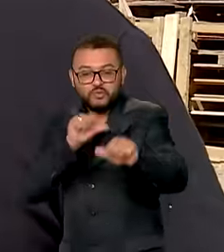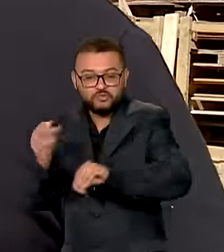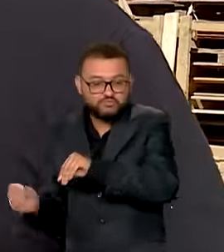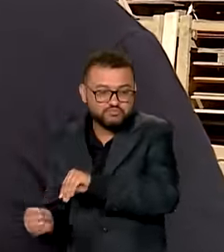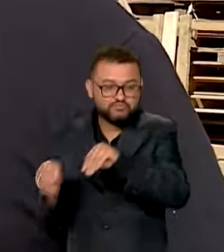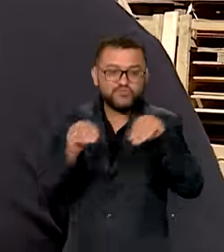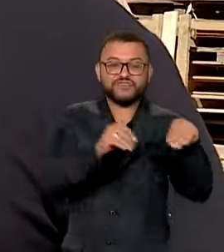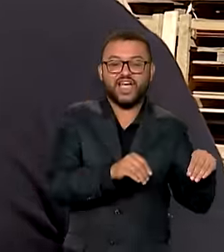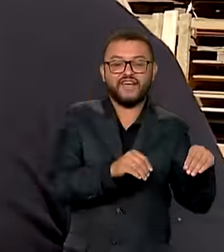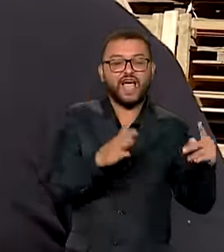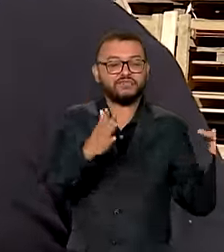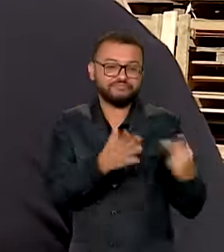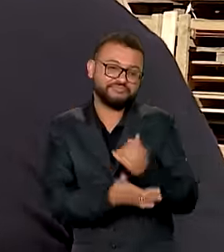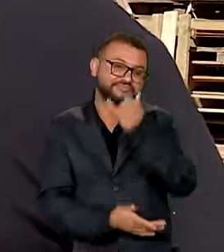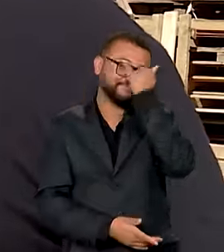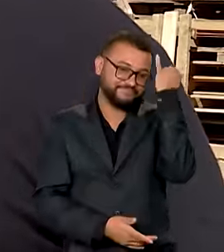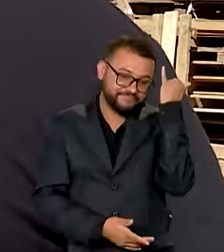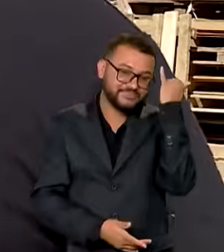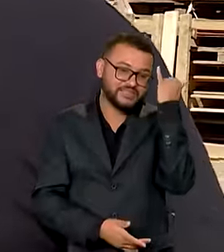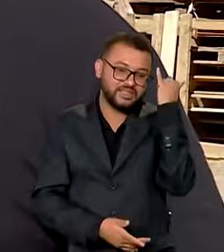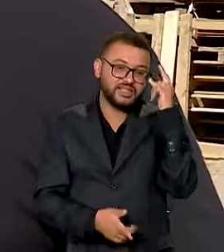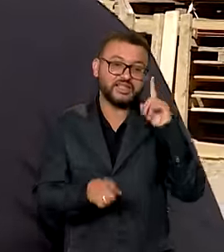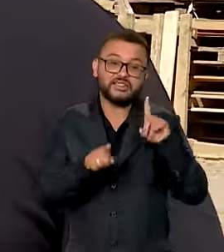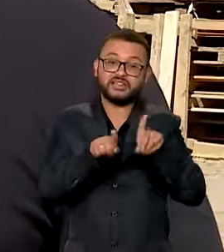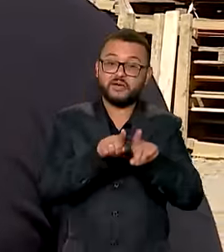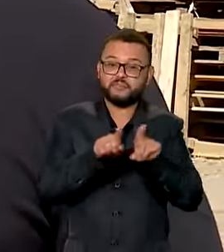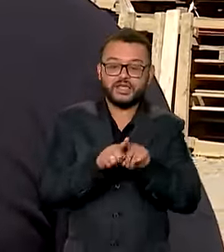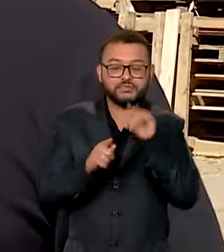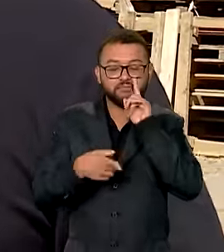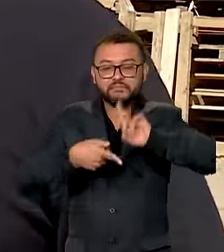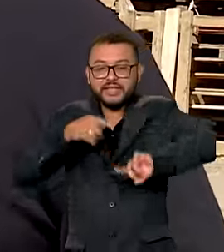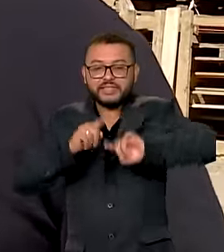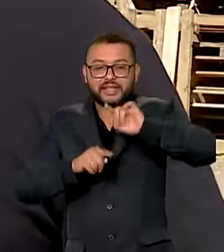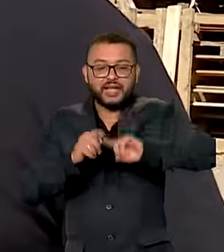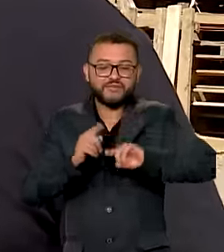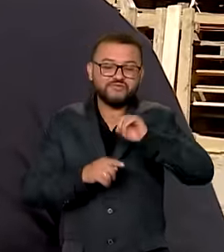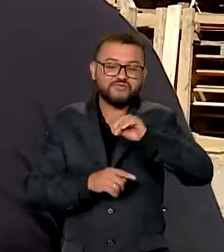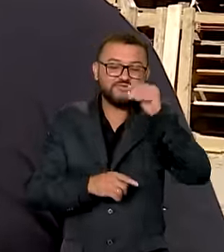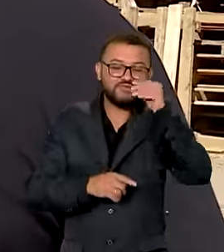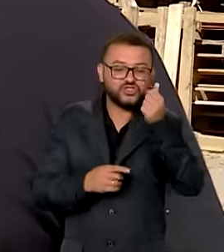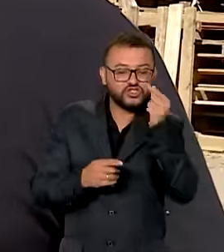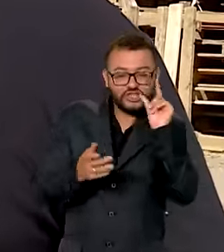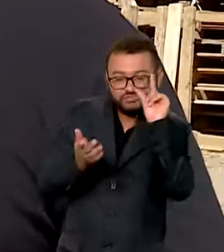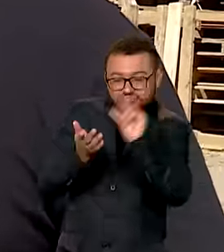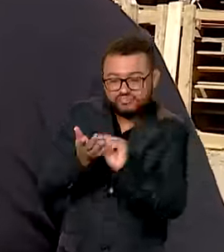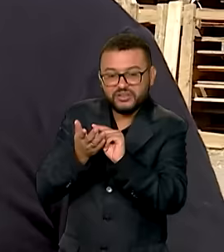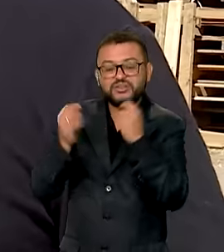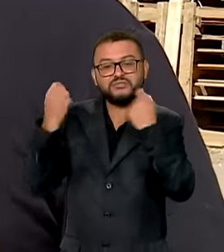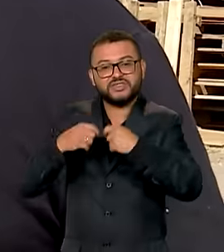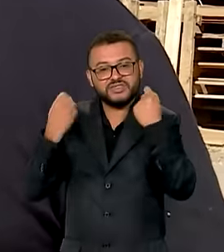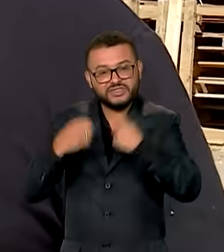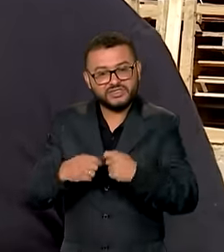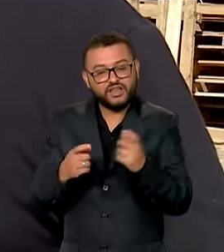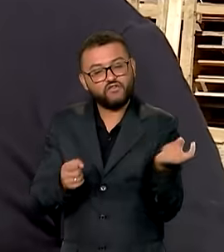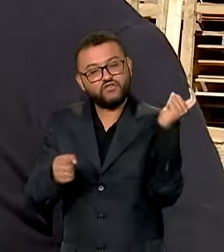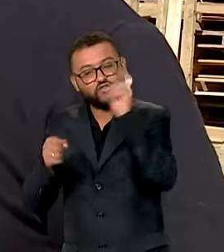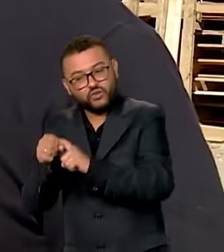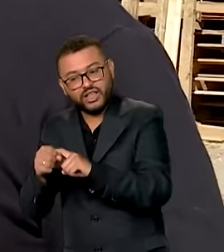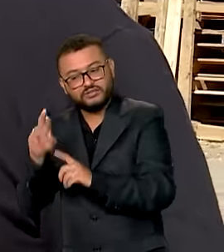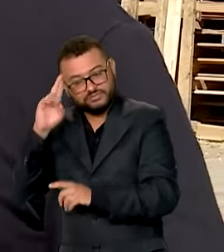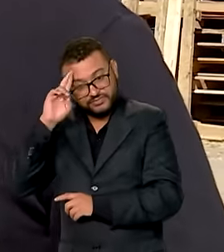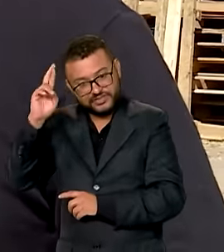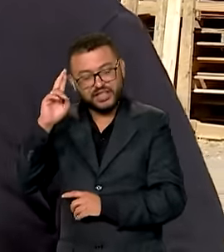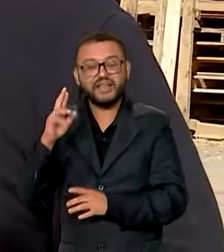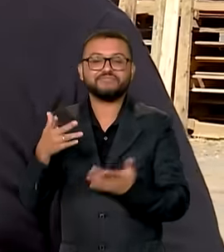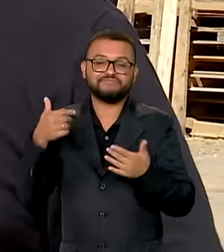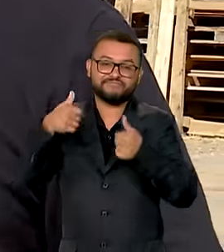devido a baixa do preço do material, a gente teve que ceder esse espaço lá, devolver para o dono e voltar